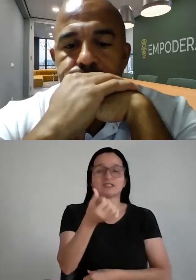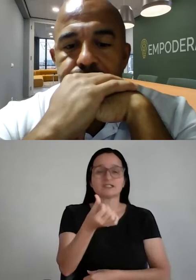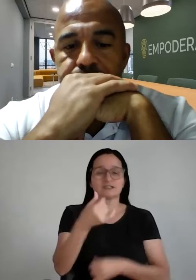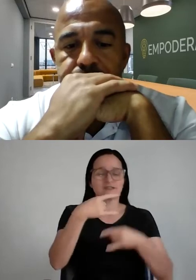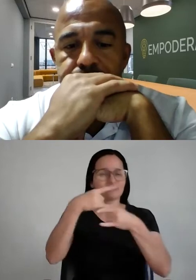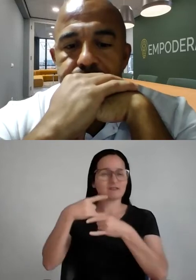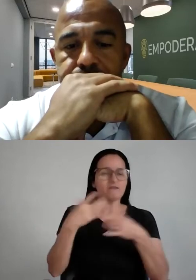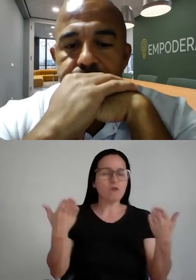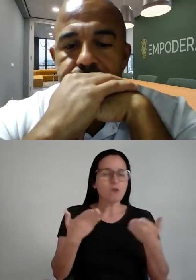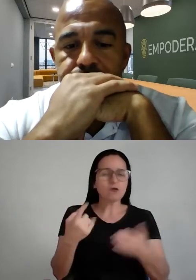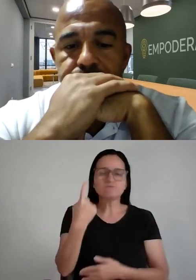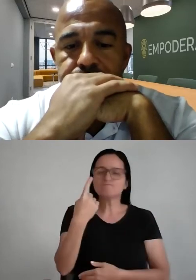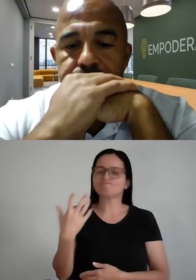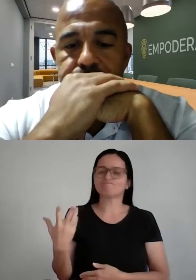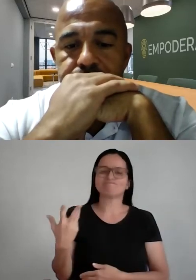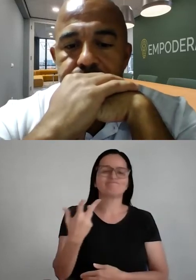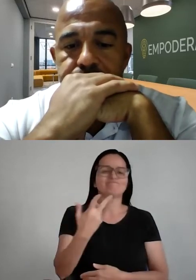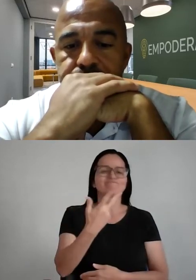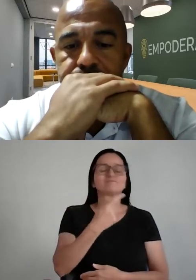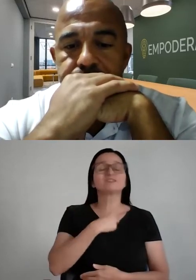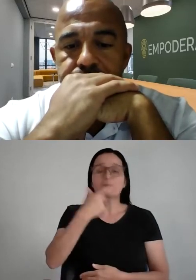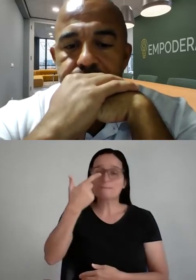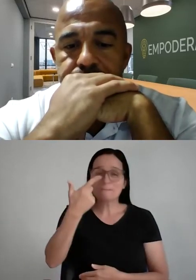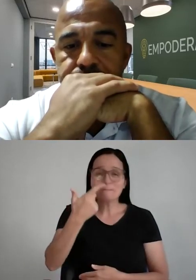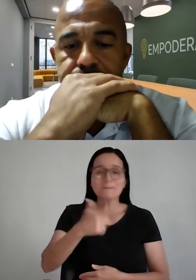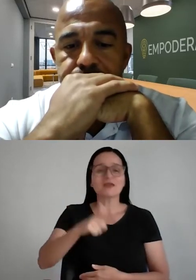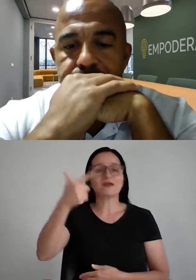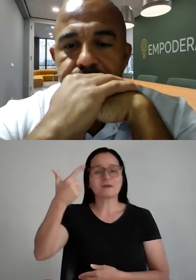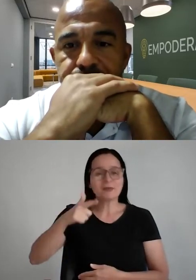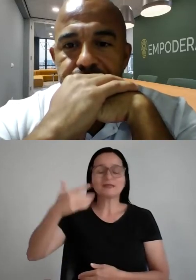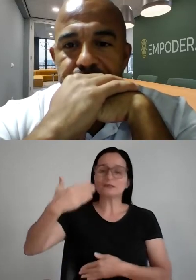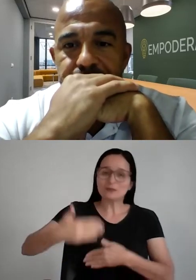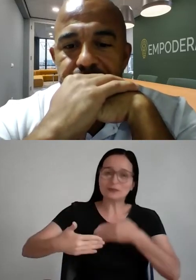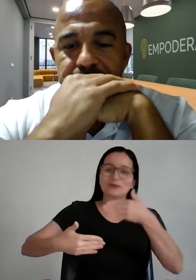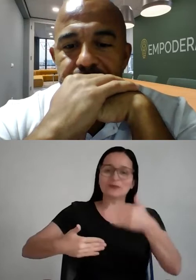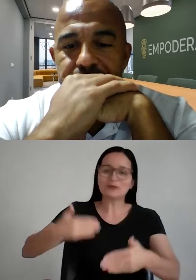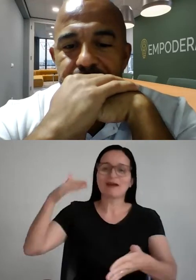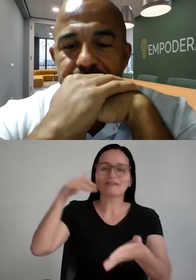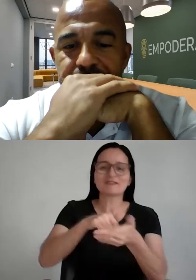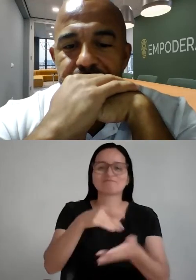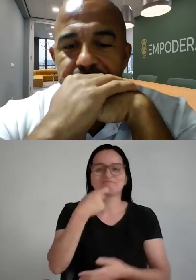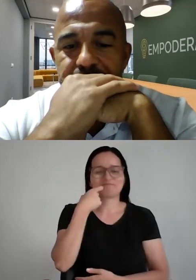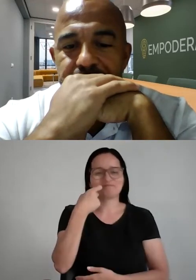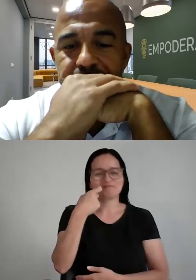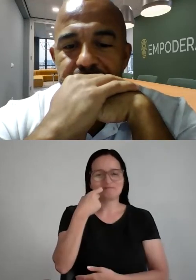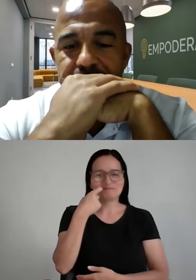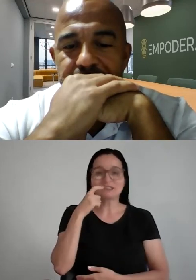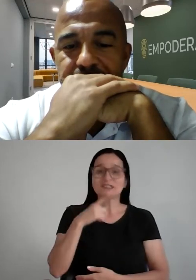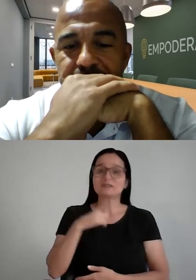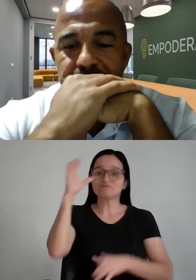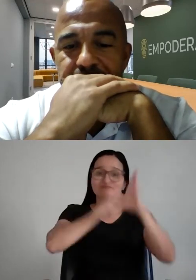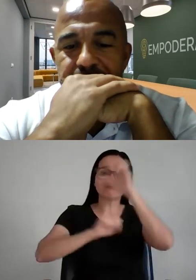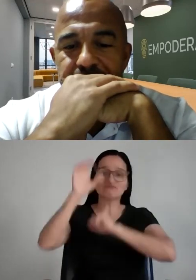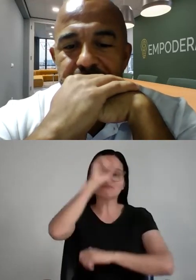maravilhosa e ainda temos uma caminhada aí galera, até sexta-feira tem muito conteúdo sobre